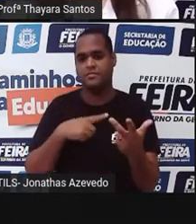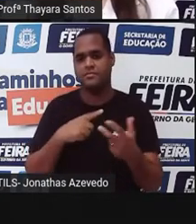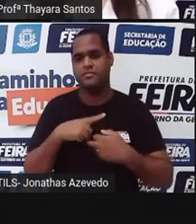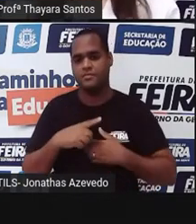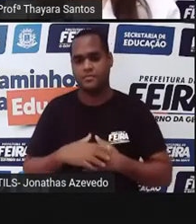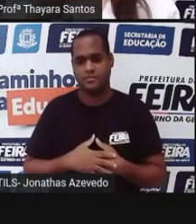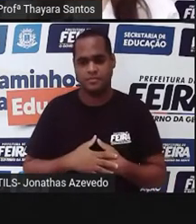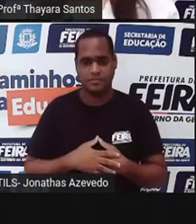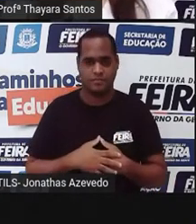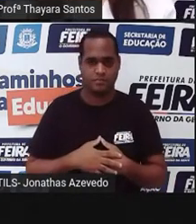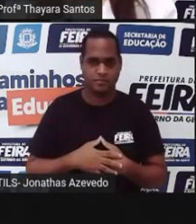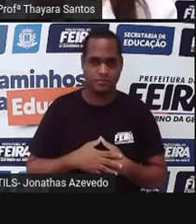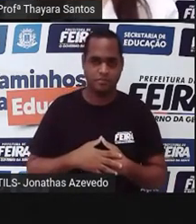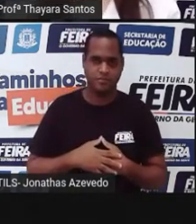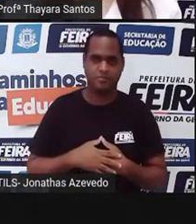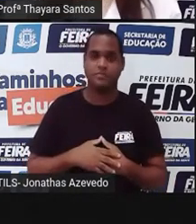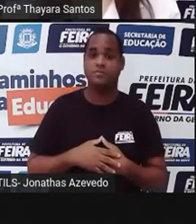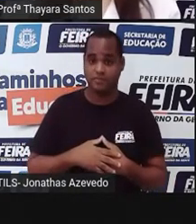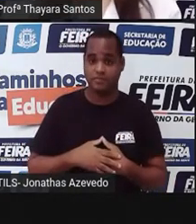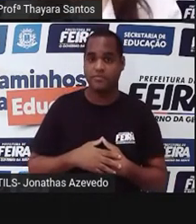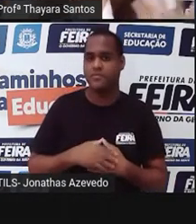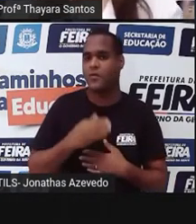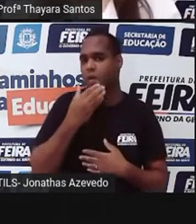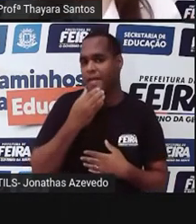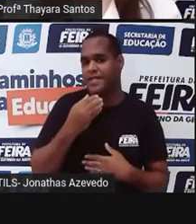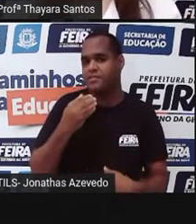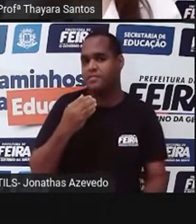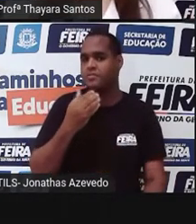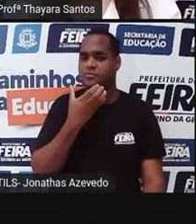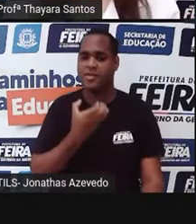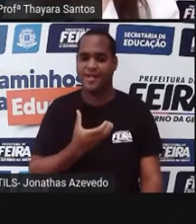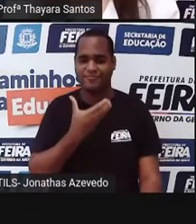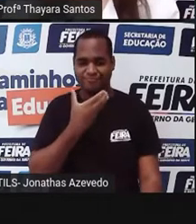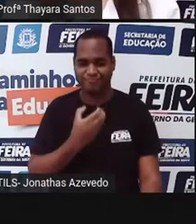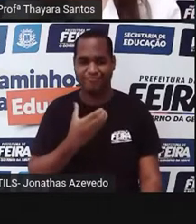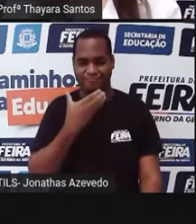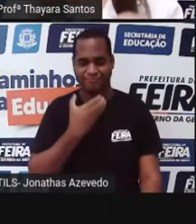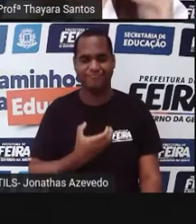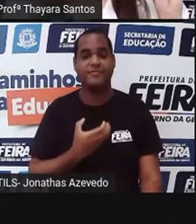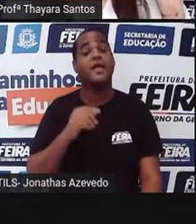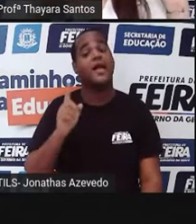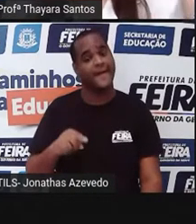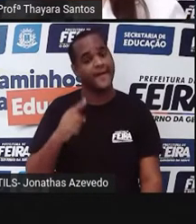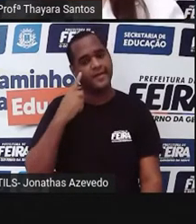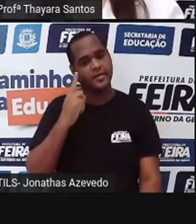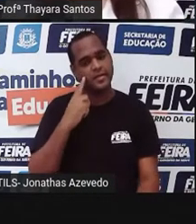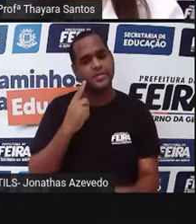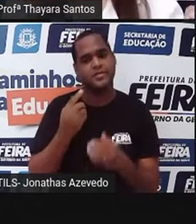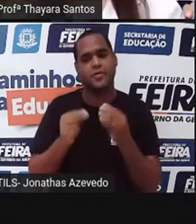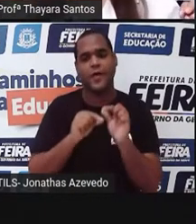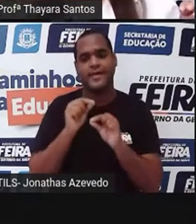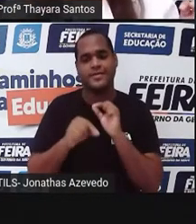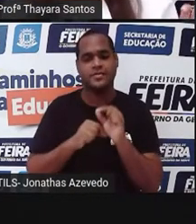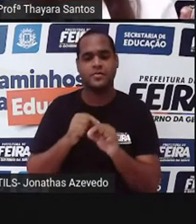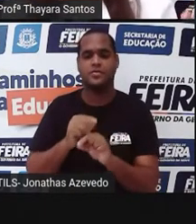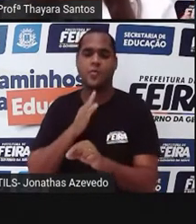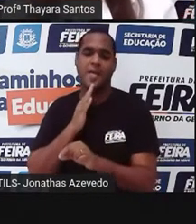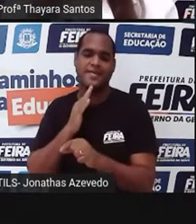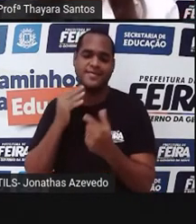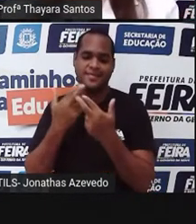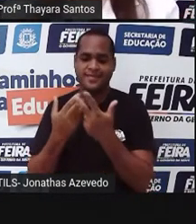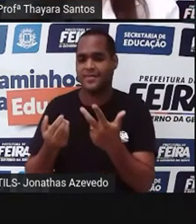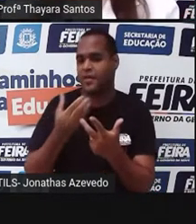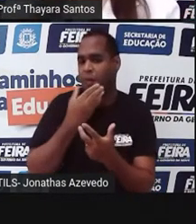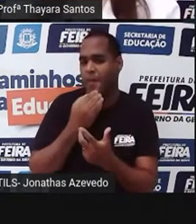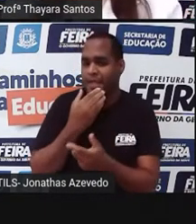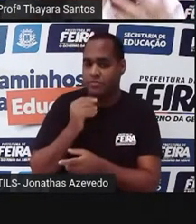Então, aqui está Charles Darwin, que é considerado o pai da evolução. Então os conhecimentos de Lamarck, mais os conhecimentos de Darwin